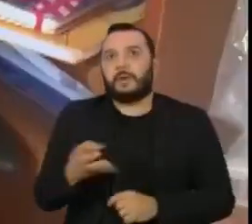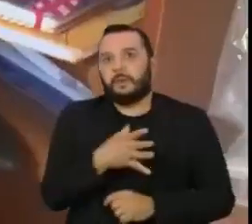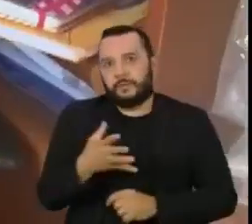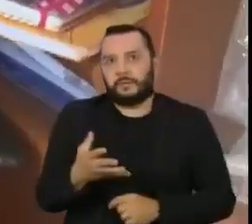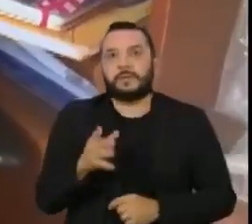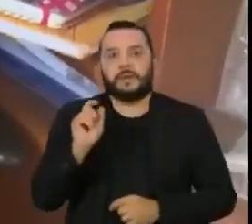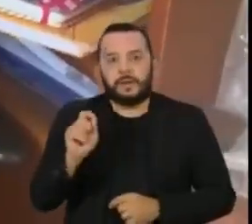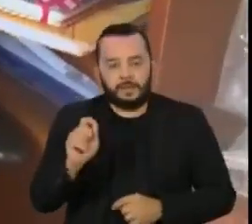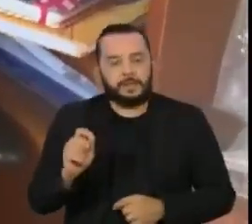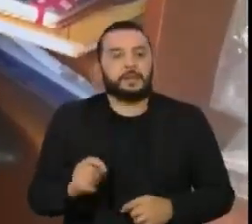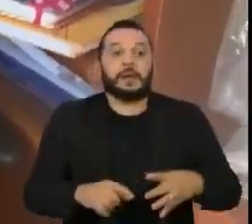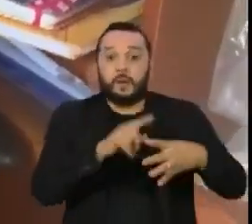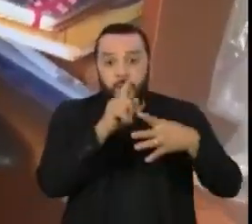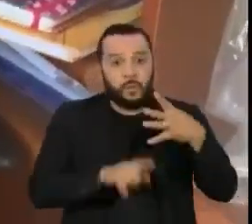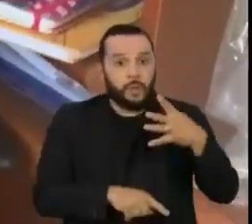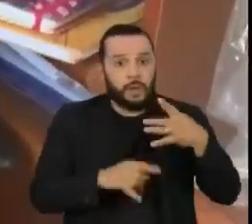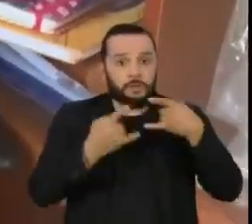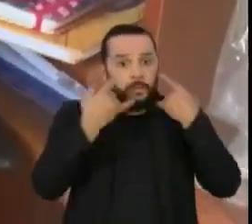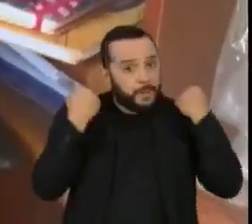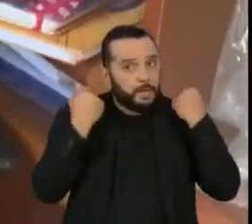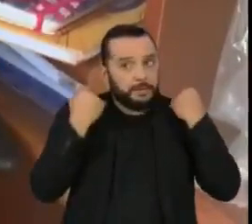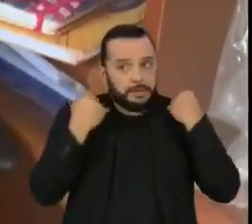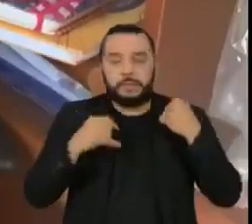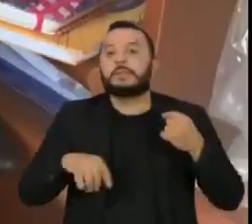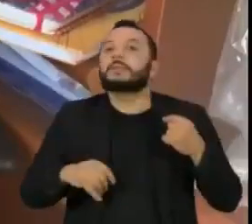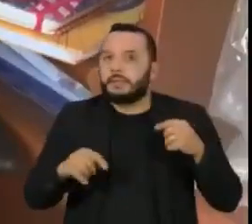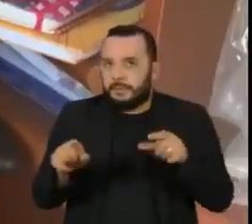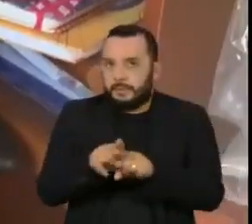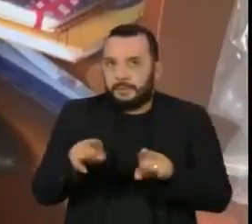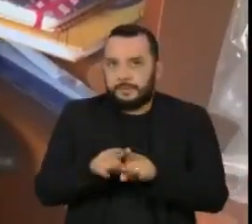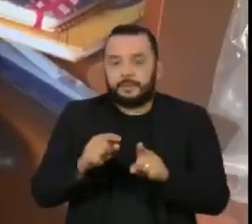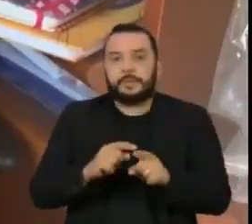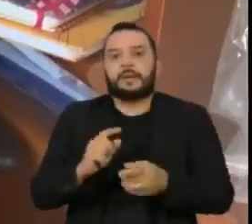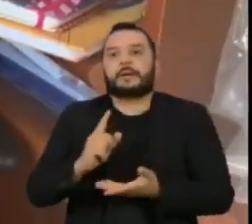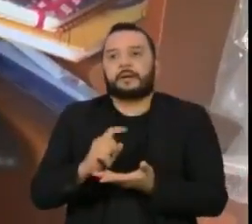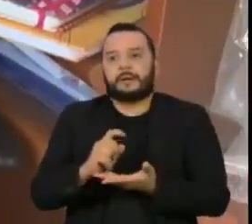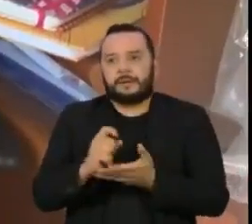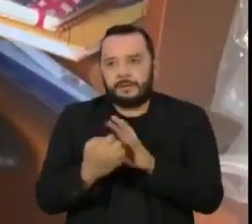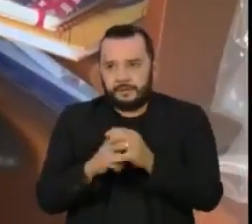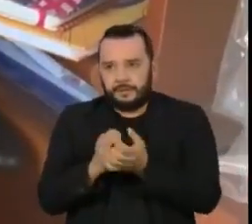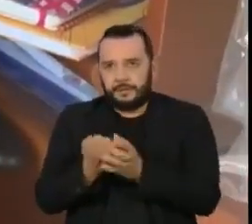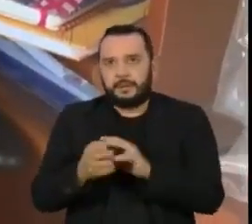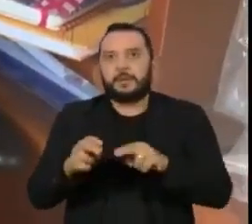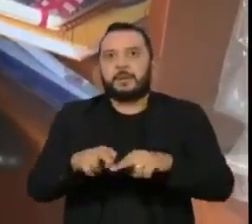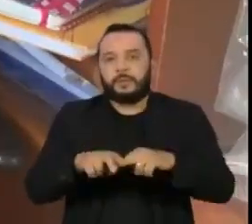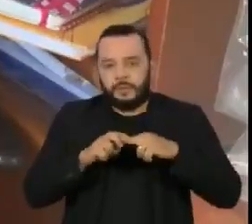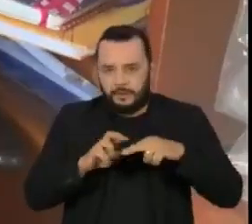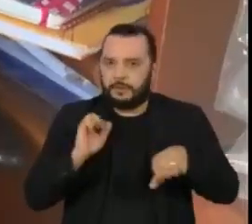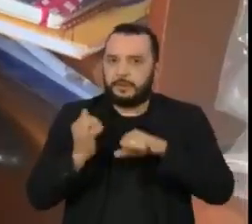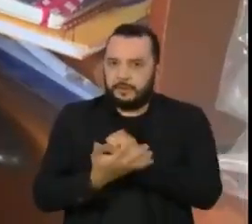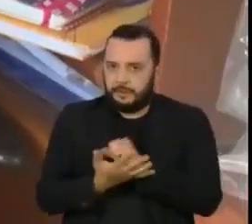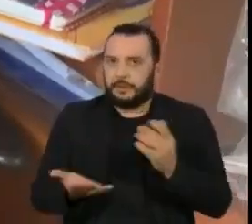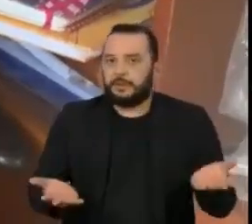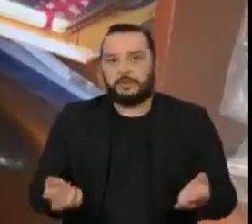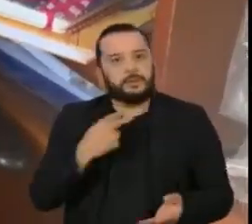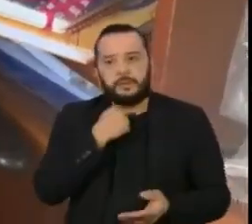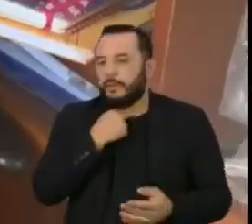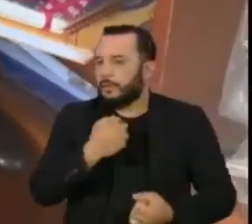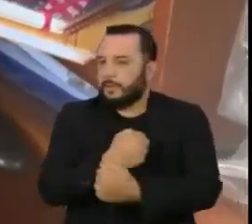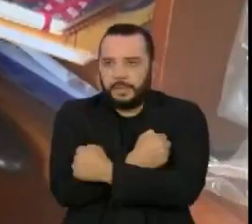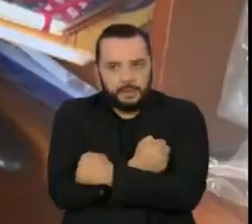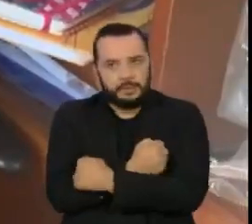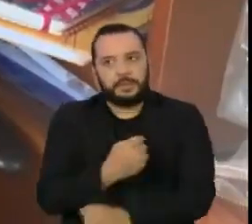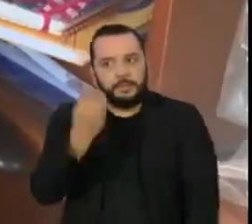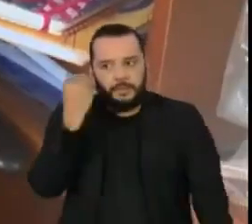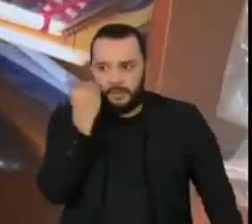levar quatro máscaras e também levar o quijão, por causa do coronavírus. Eu não posso abraçar, nem